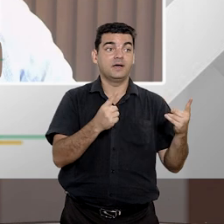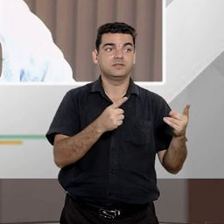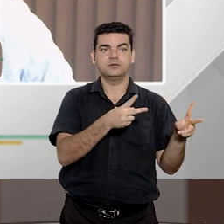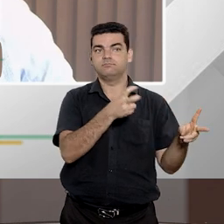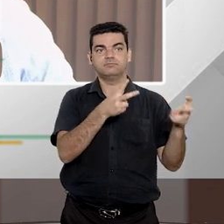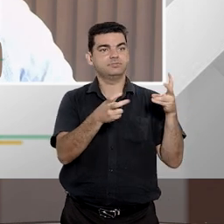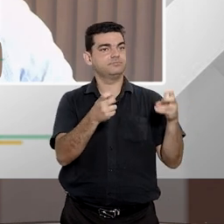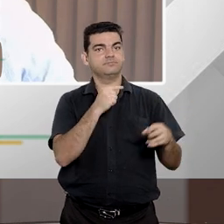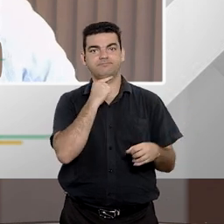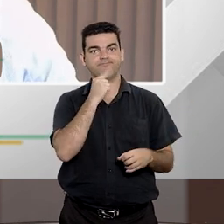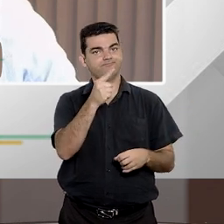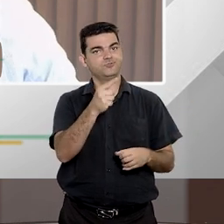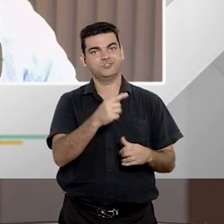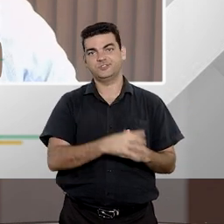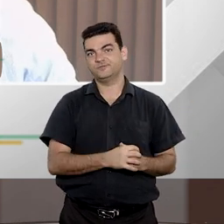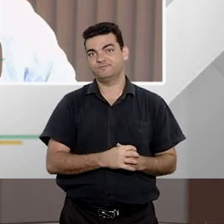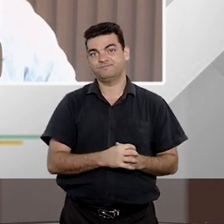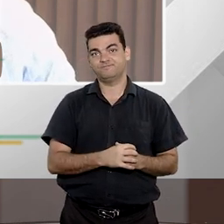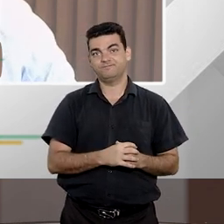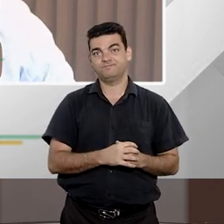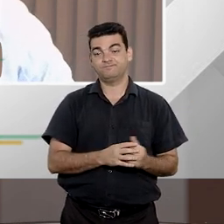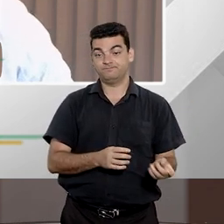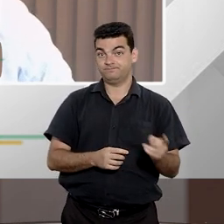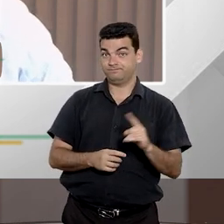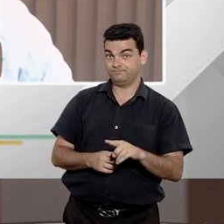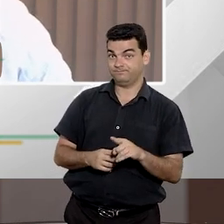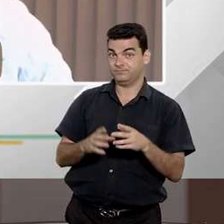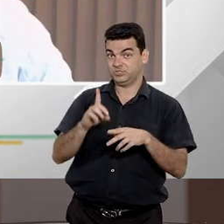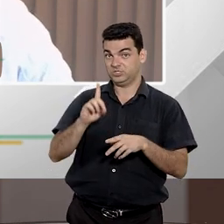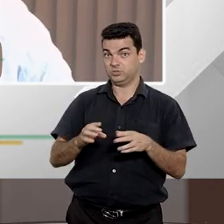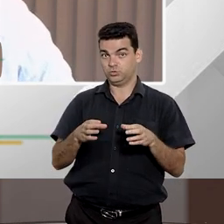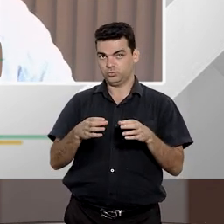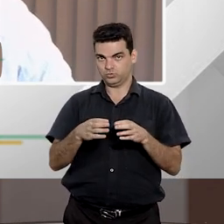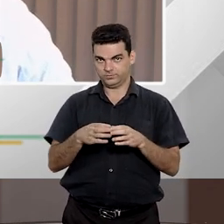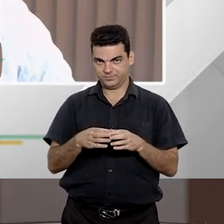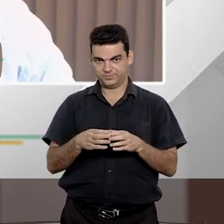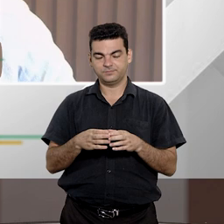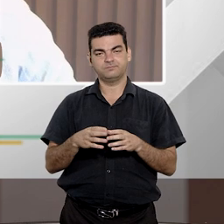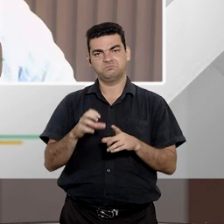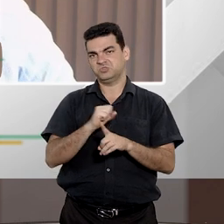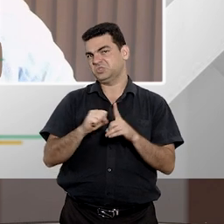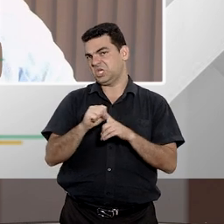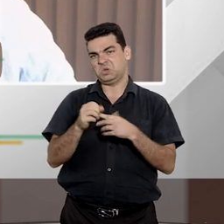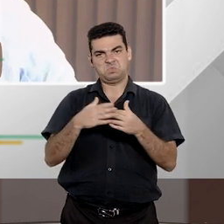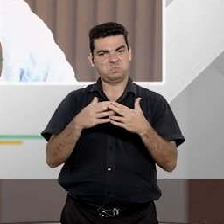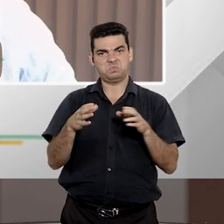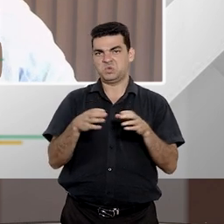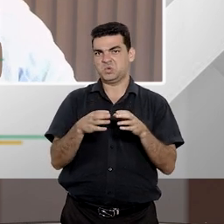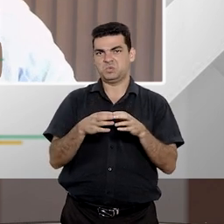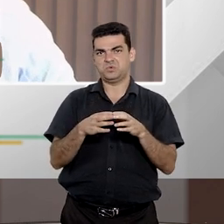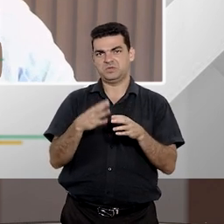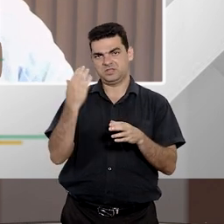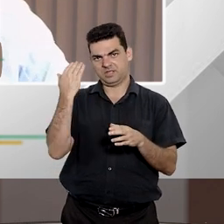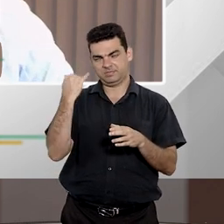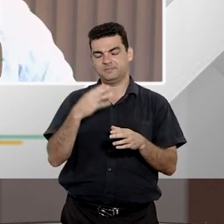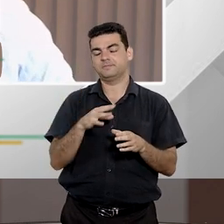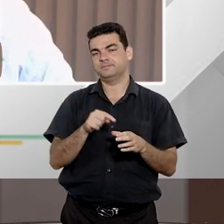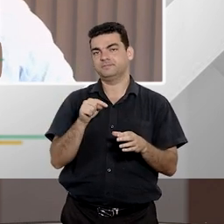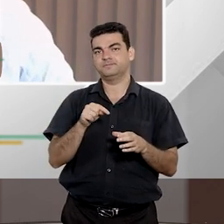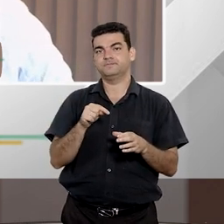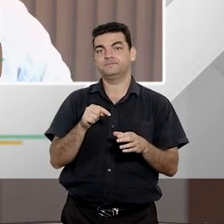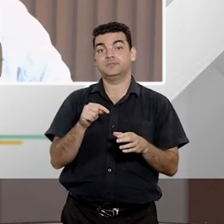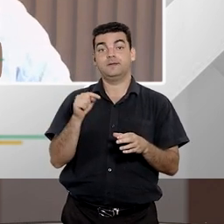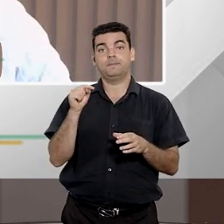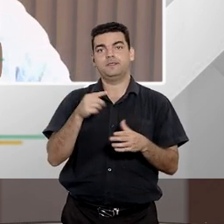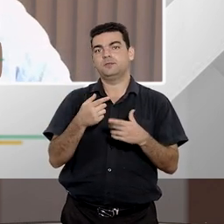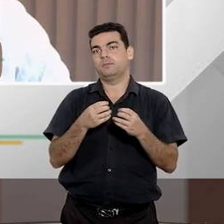podem ser determinadas facilmente. Direito coletivo, grupos sociais e determinado conjunto de cidadãos que